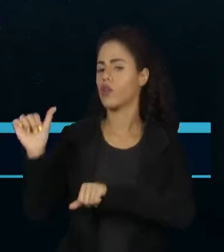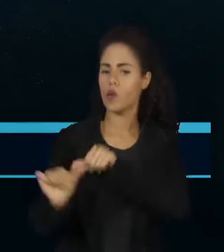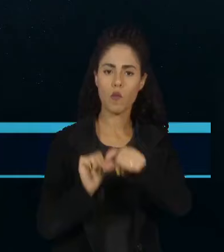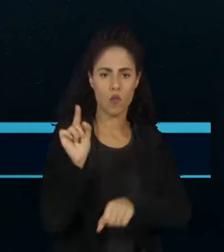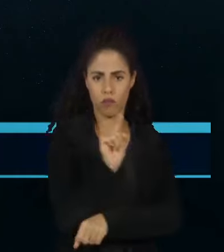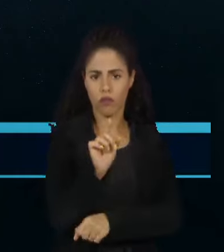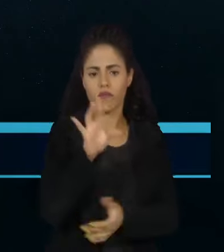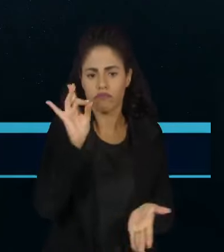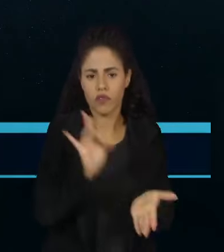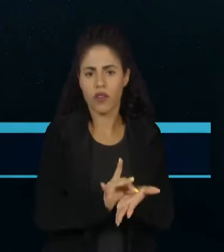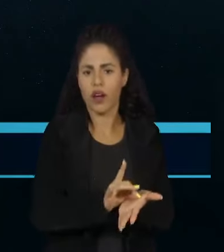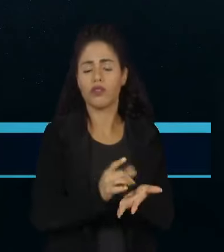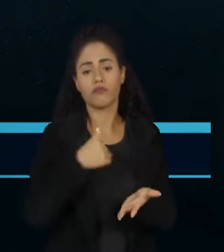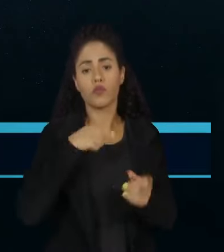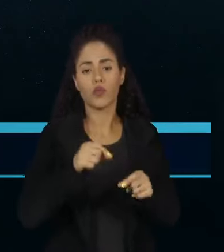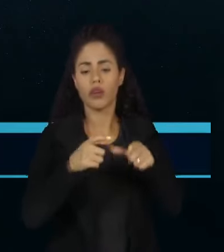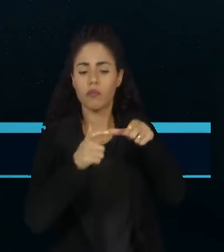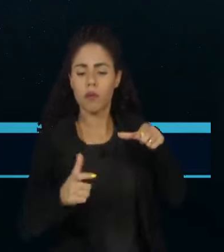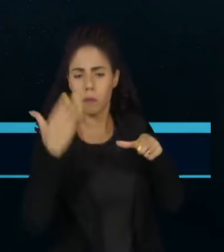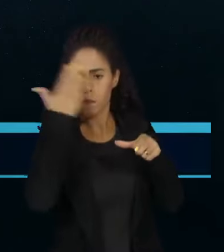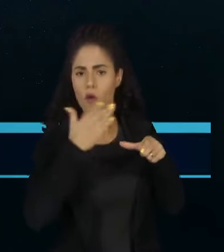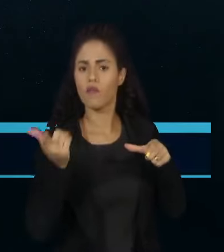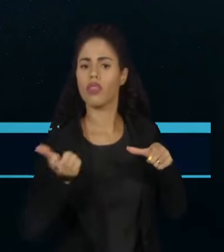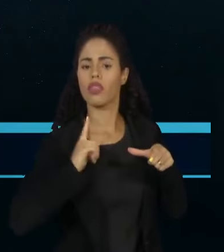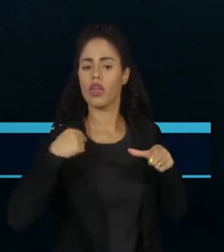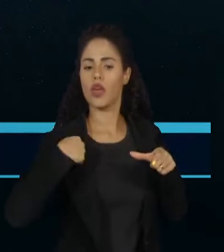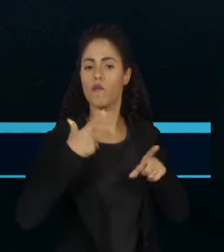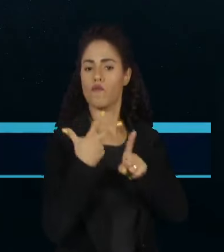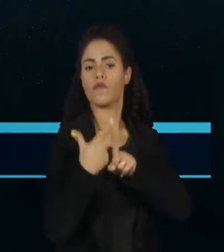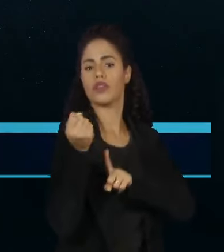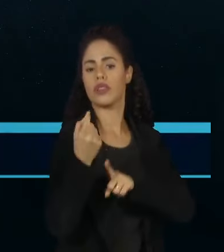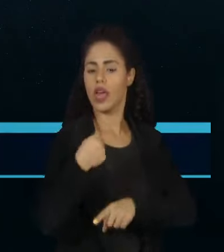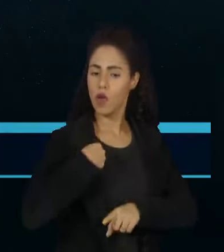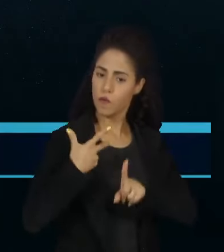verdade e garantiu ter as atas como prova de sua vitória.